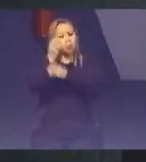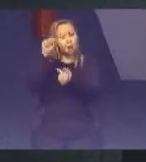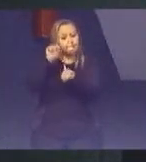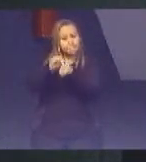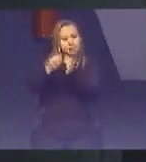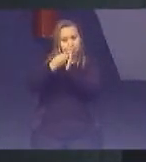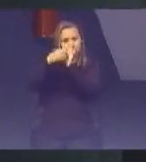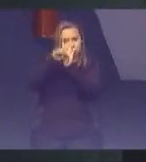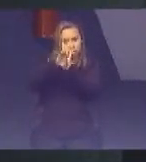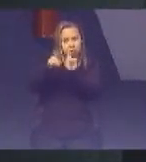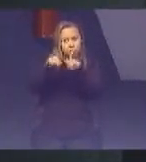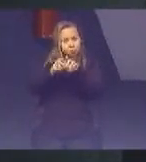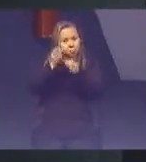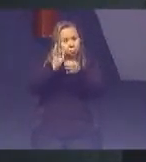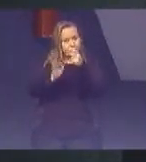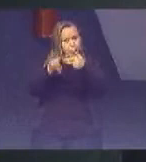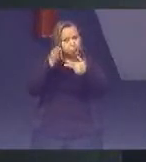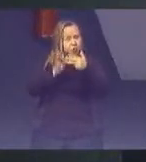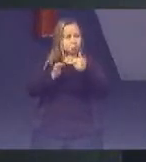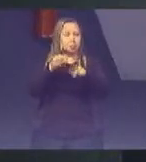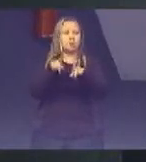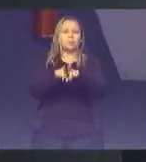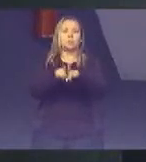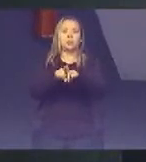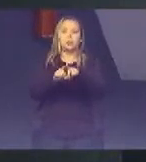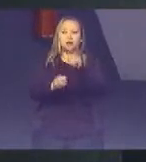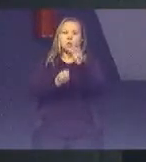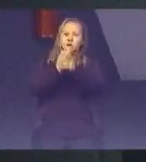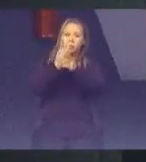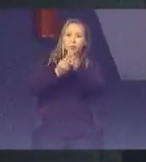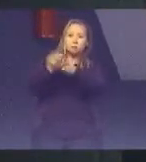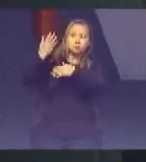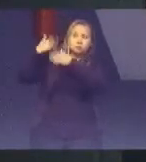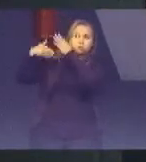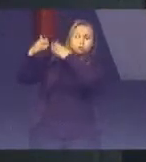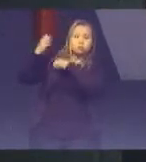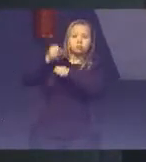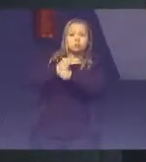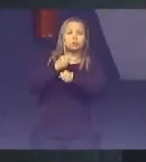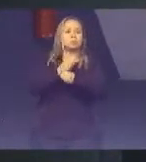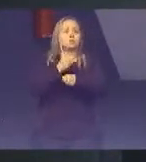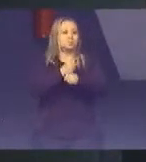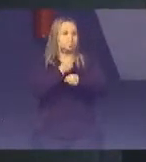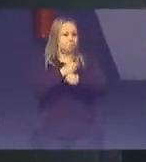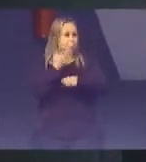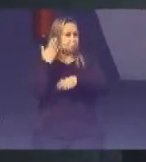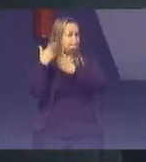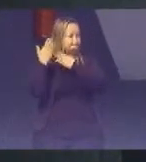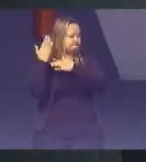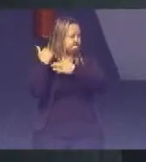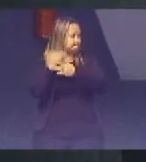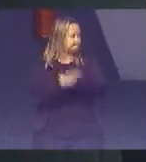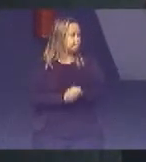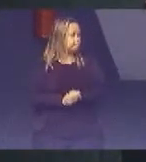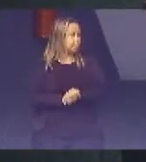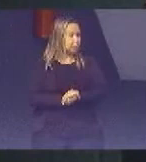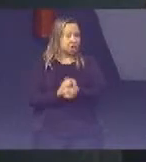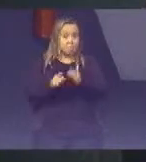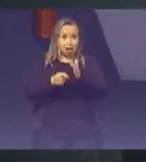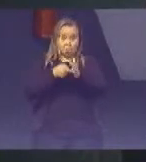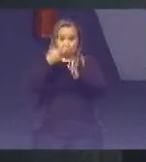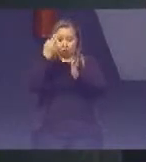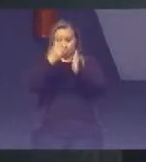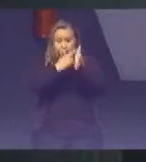indicadores Para o poder judiciário Isso foi criado No ano passado E no primeiro